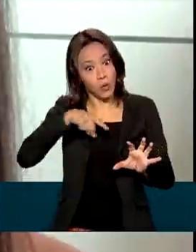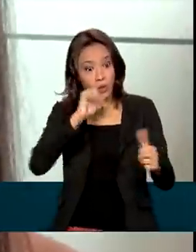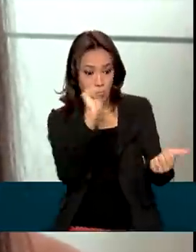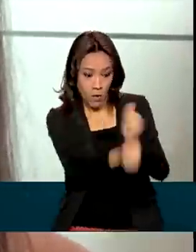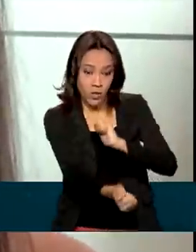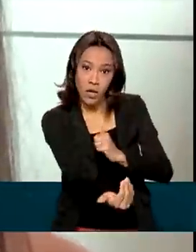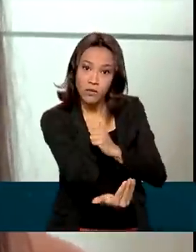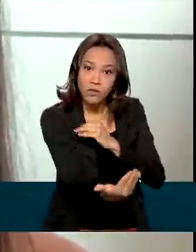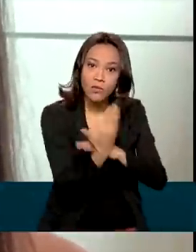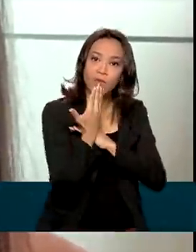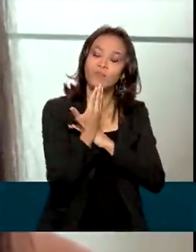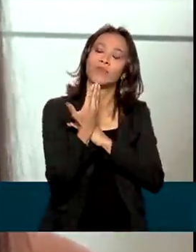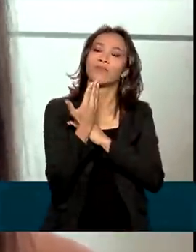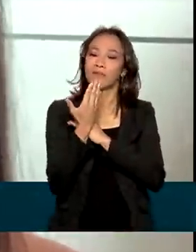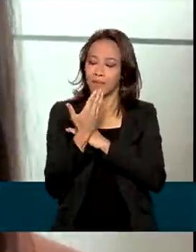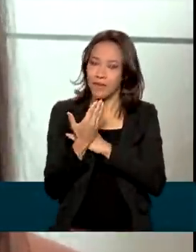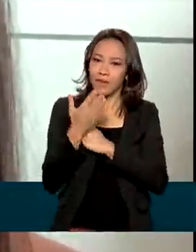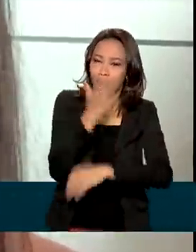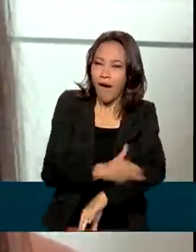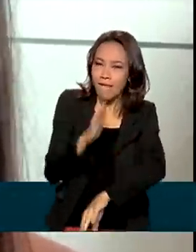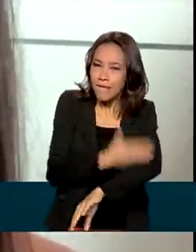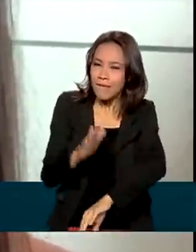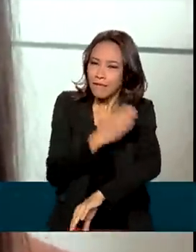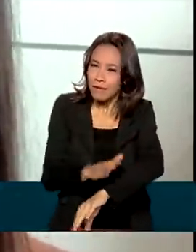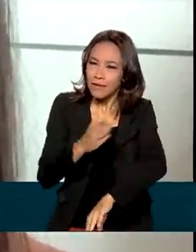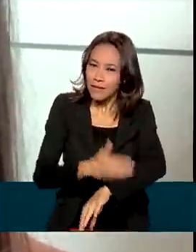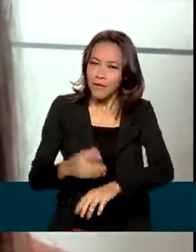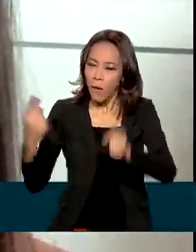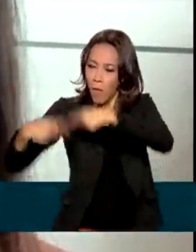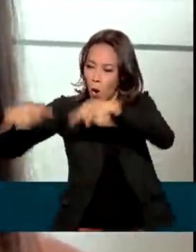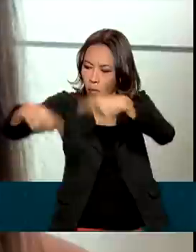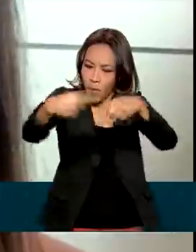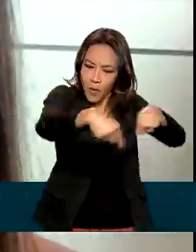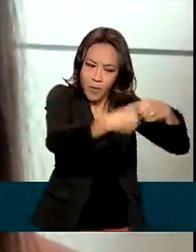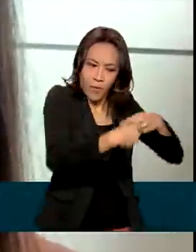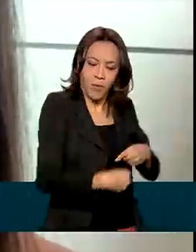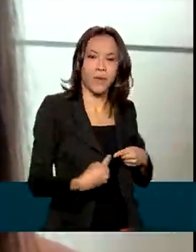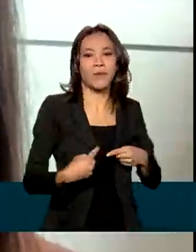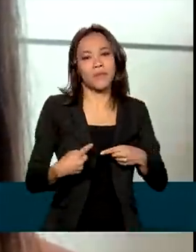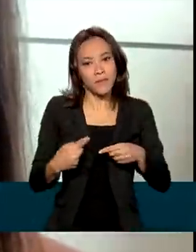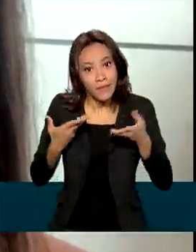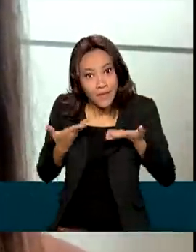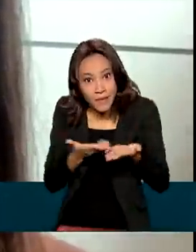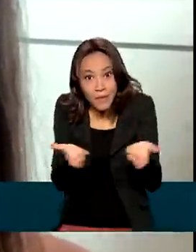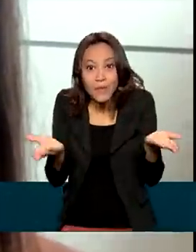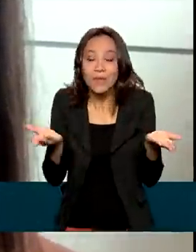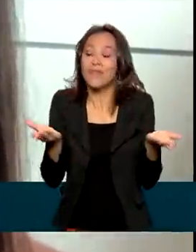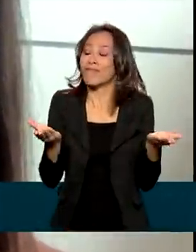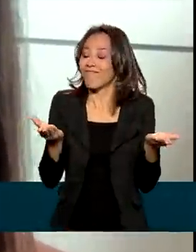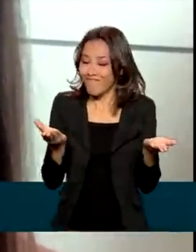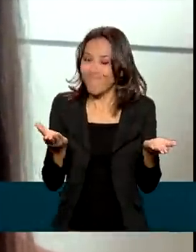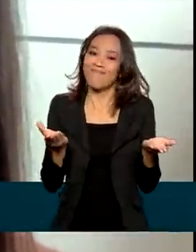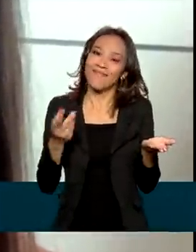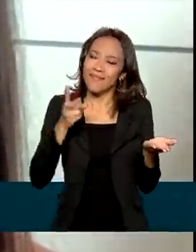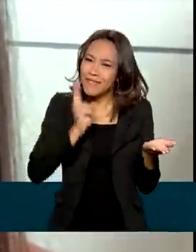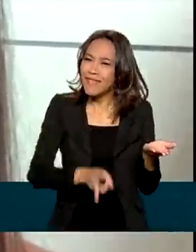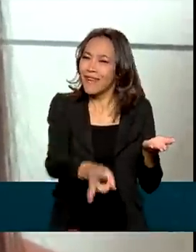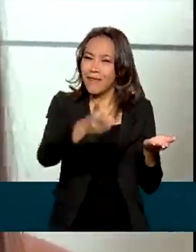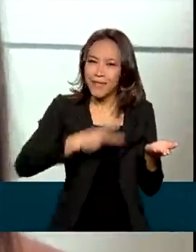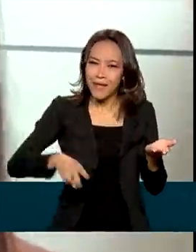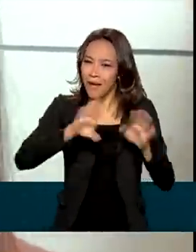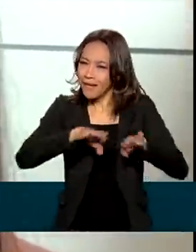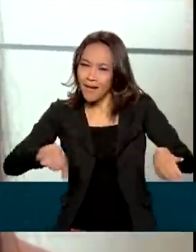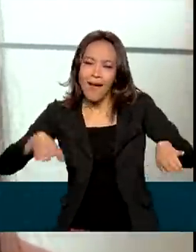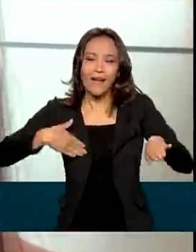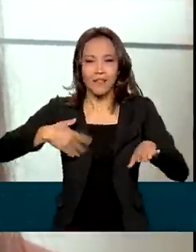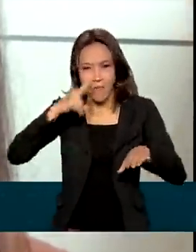proporcionando através da prática do esporte, das competições, isso vai deixando cada vez a criança